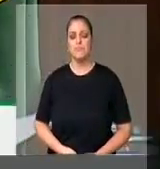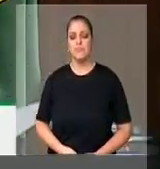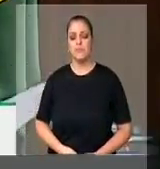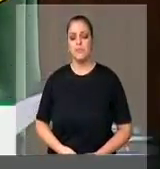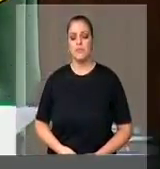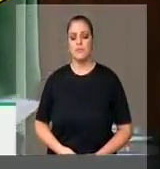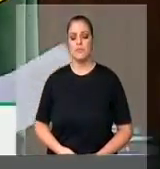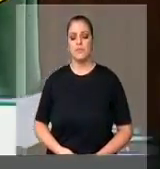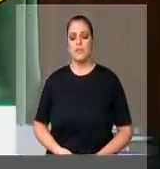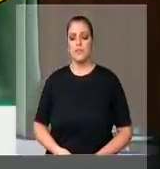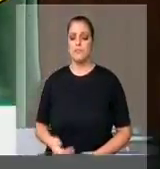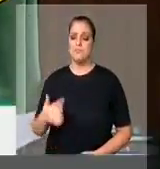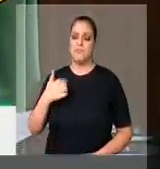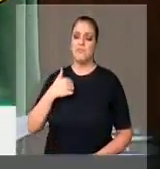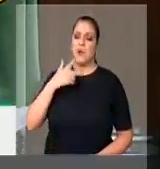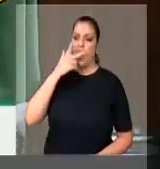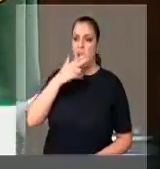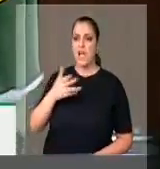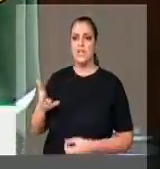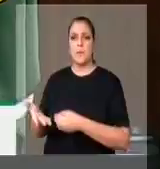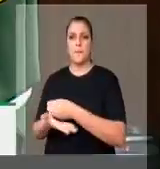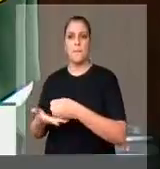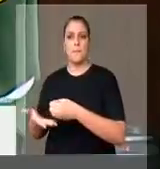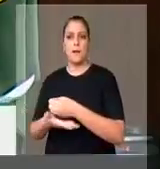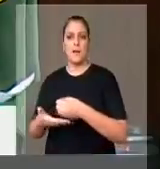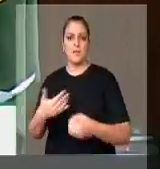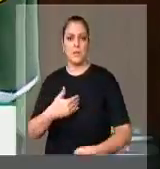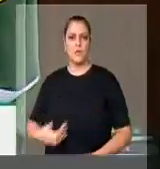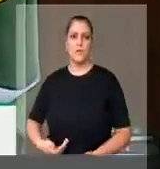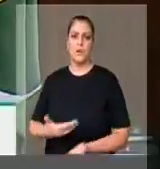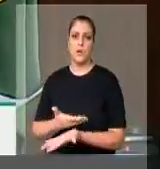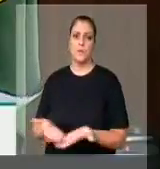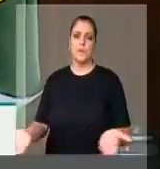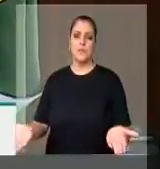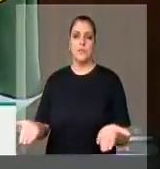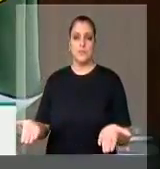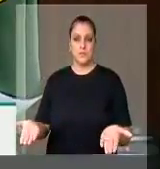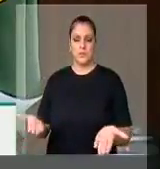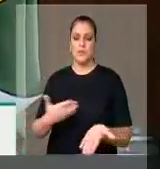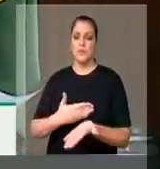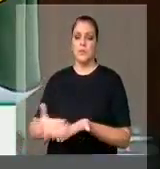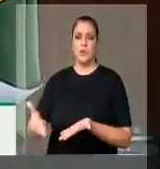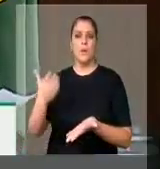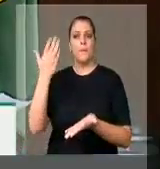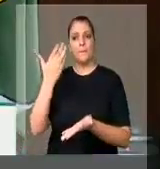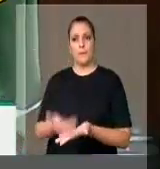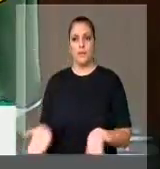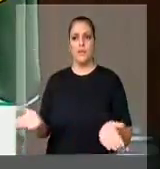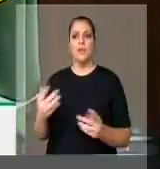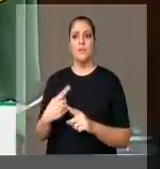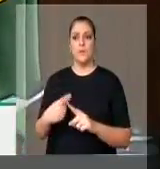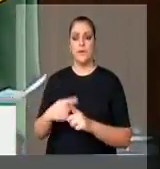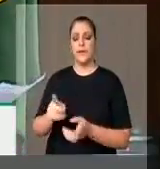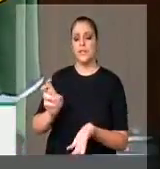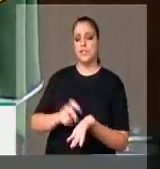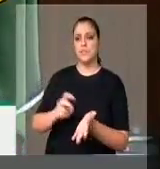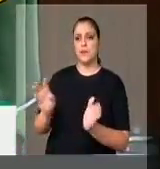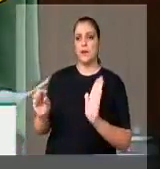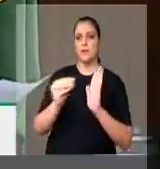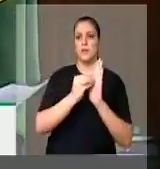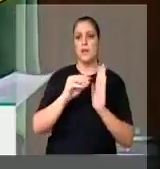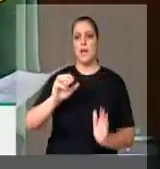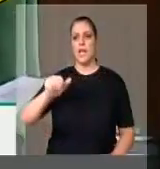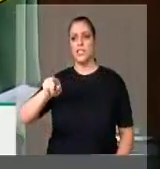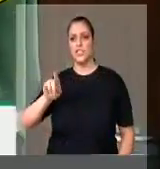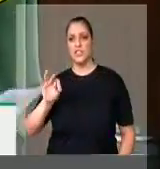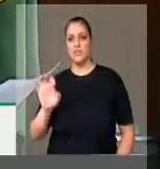próprio relator e a base governista começou a se perder. Porque, de manhã, inseriu os agentes penitenciários, na parte da